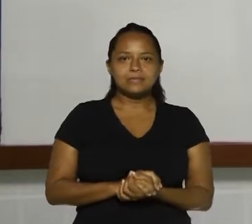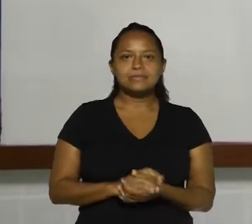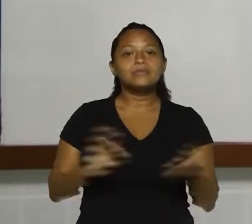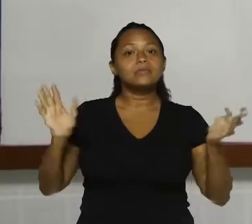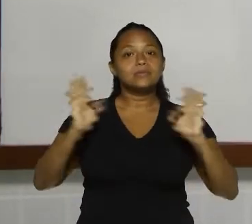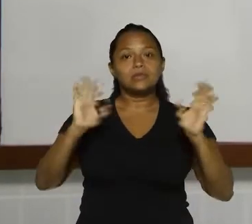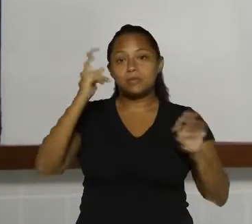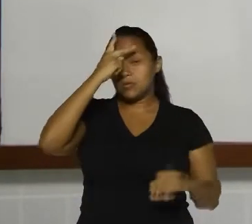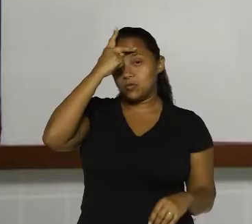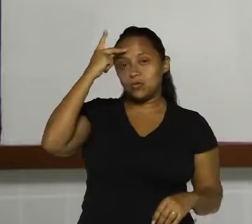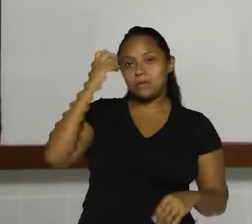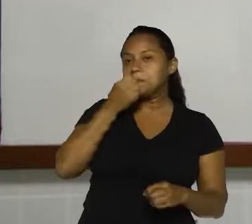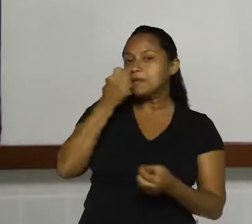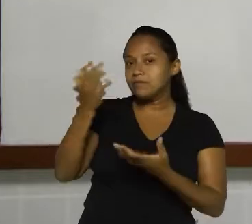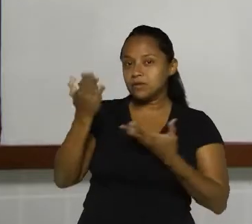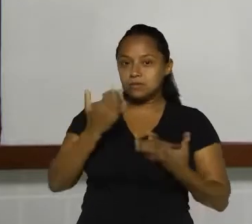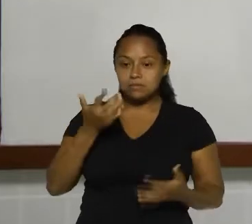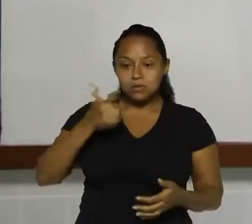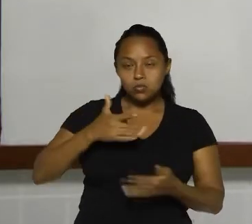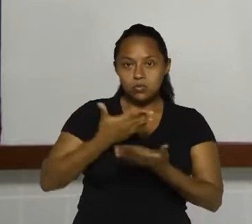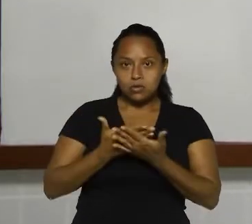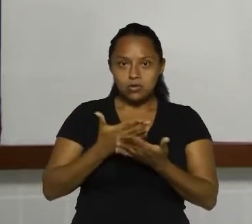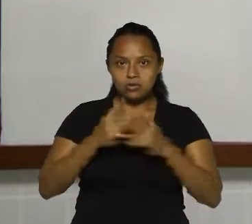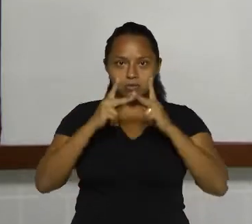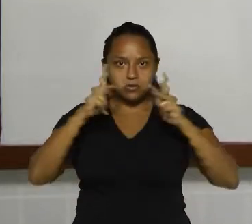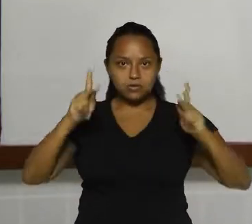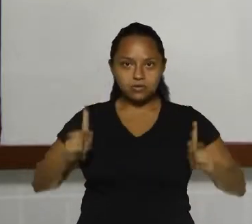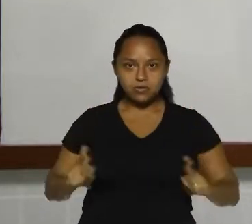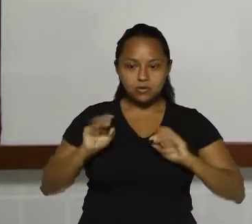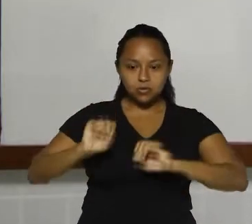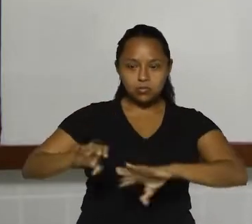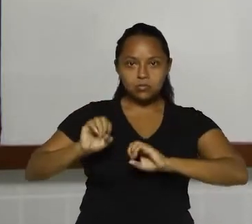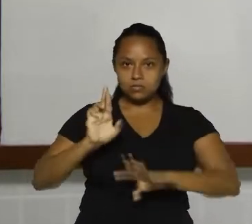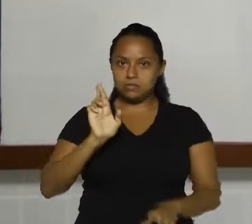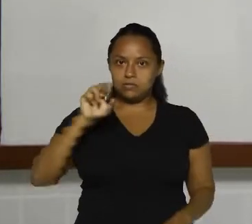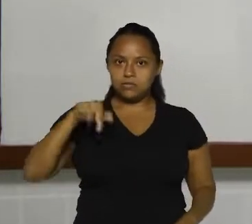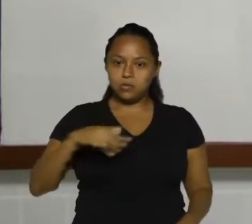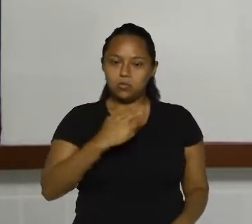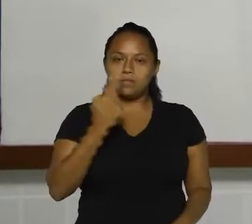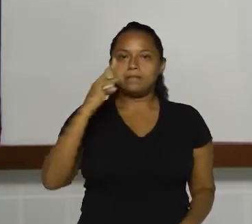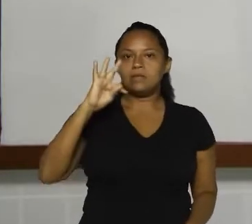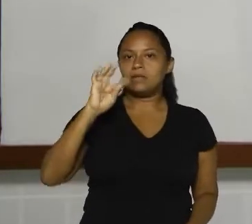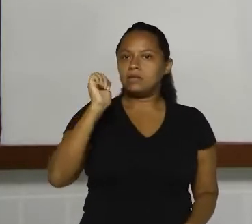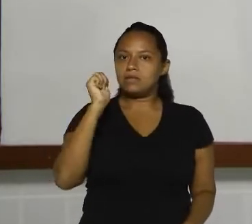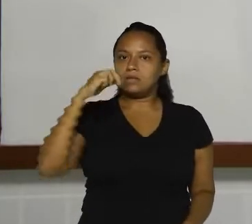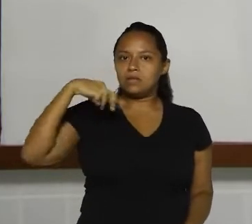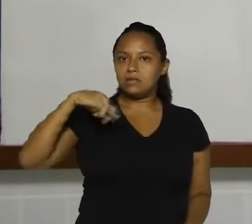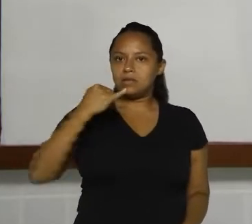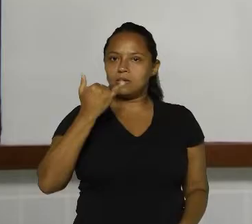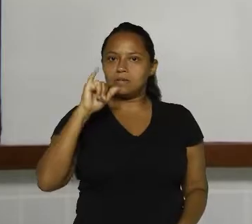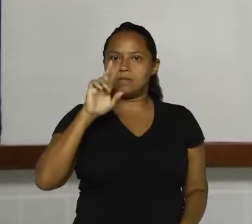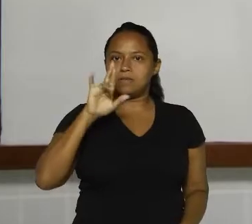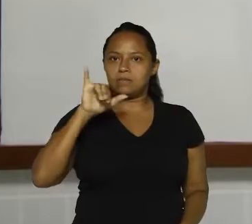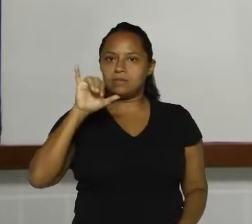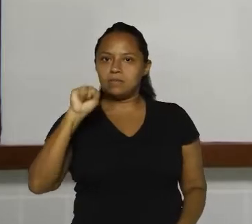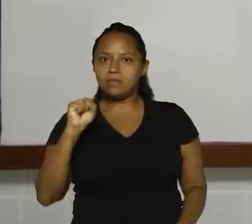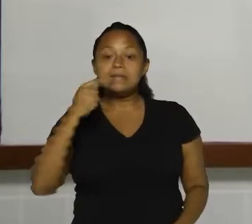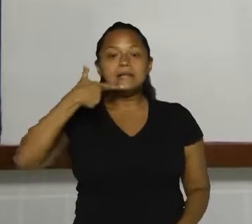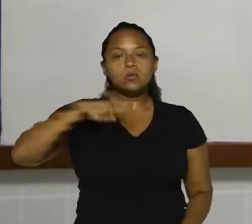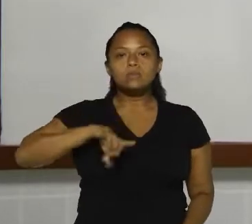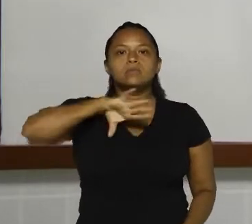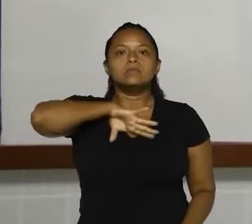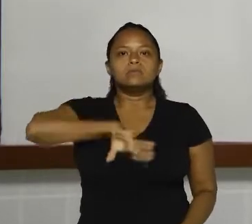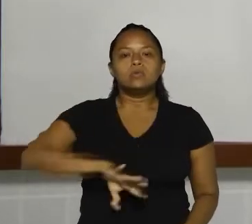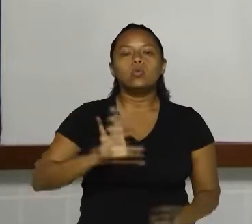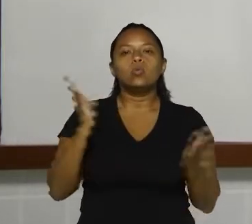Olá, galera! Sejam bem-vindos a mais uma aula do nosso projeto EduqRN. Meu nome é Tamires, eu sou professora de língua portuguesa e hoje